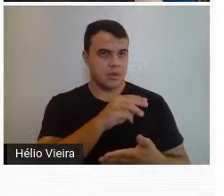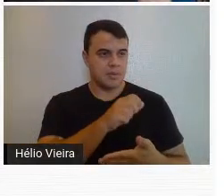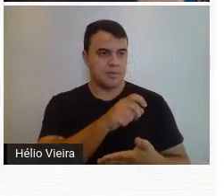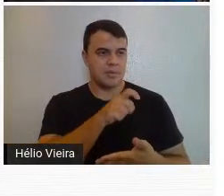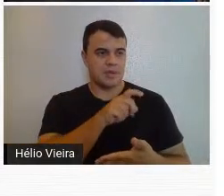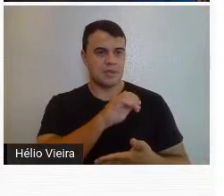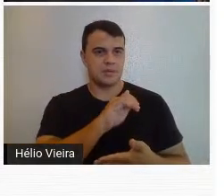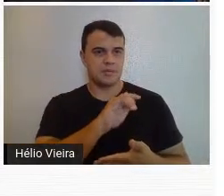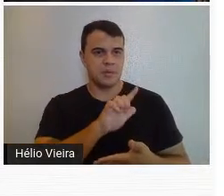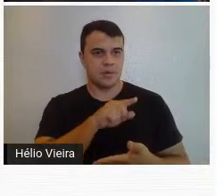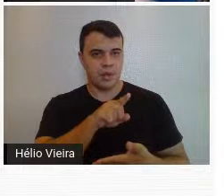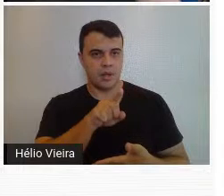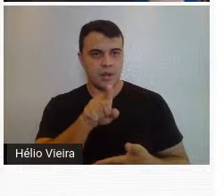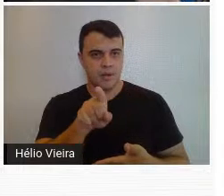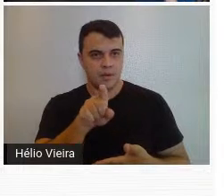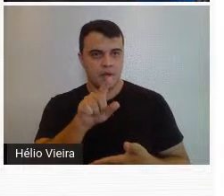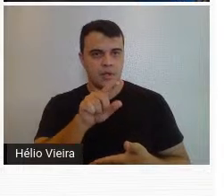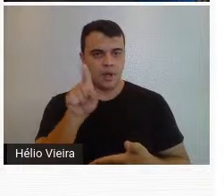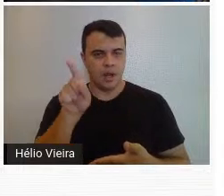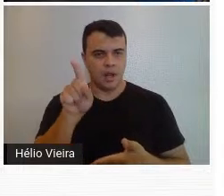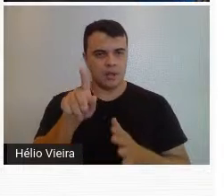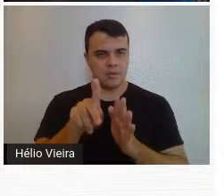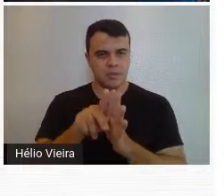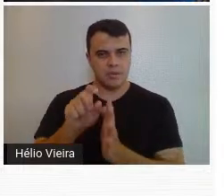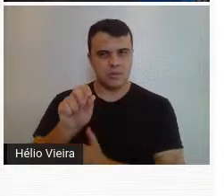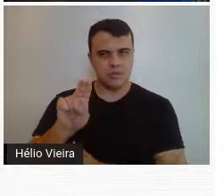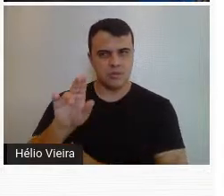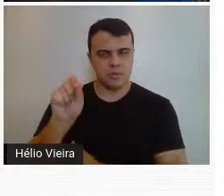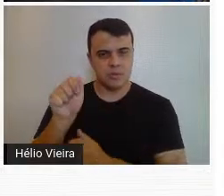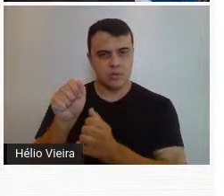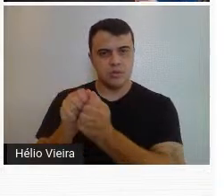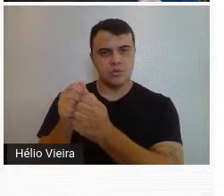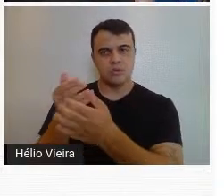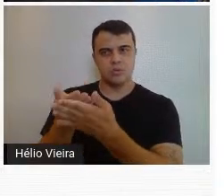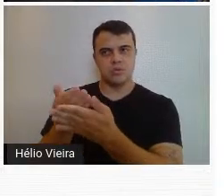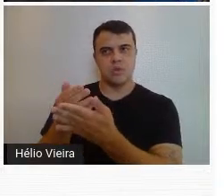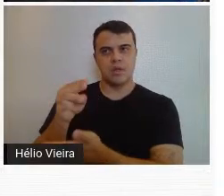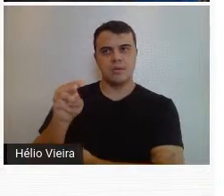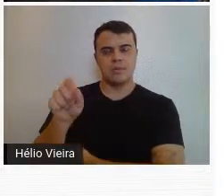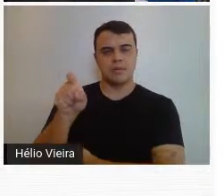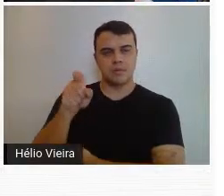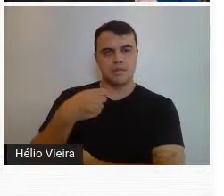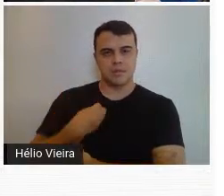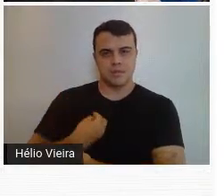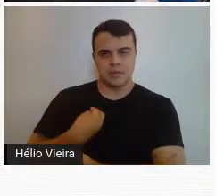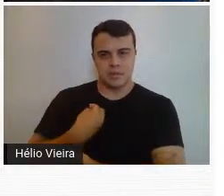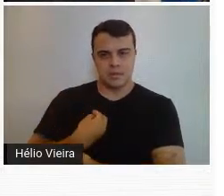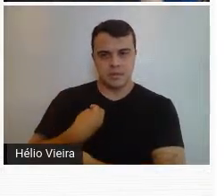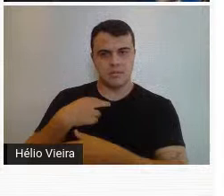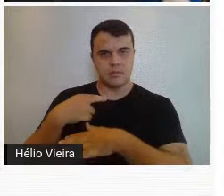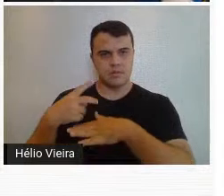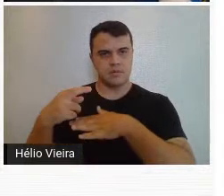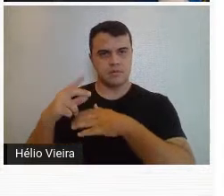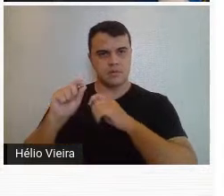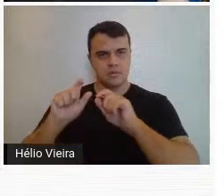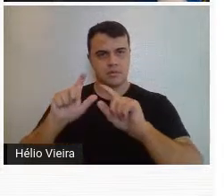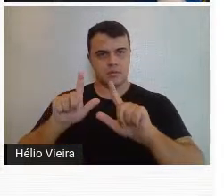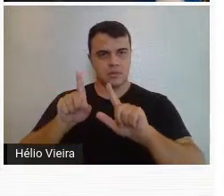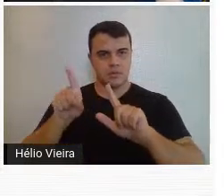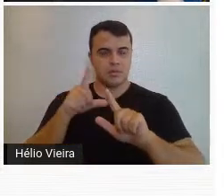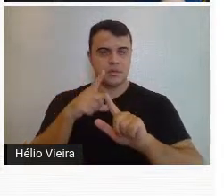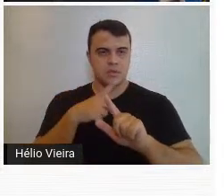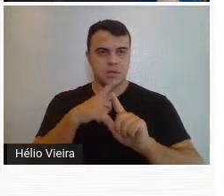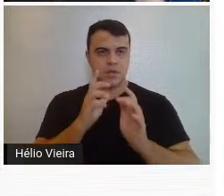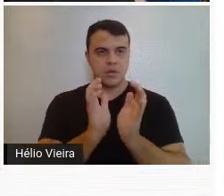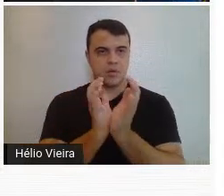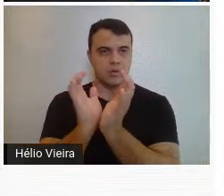e ela vai para Zurique e vai estudar com o Max Bill, participa de várias exposições ali de